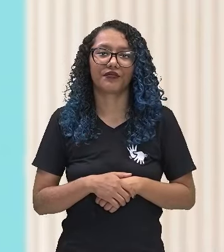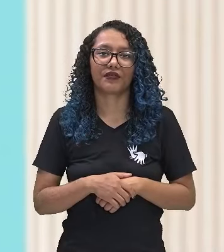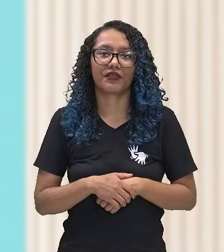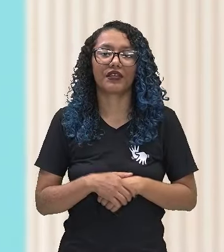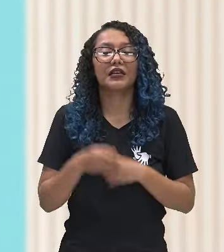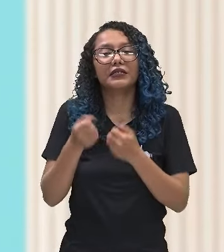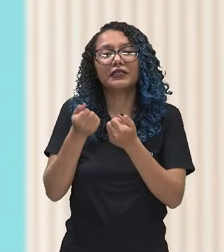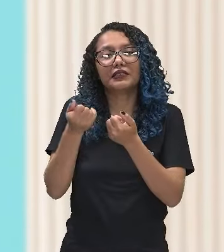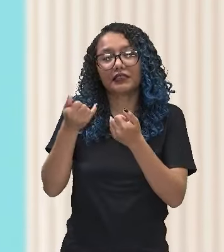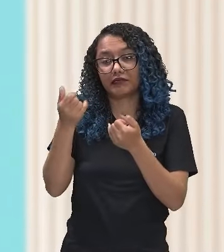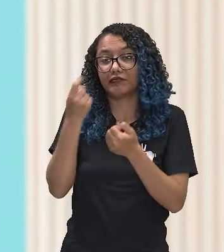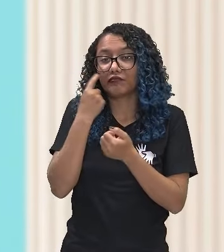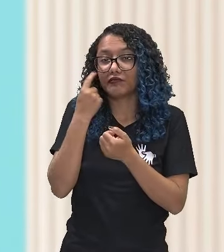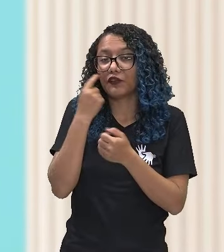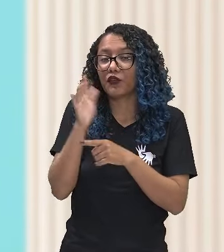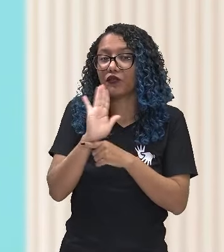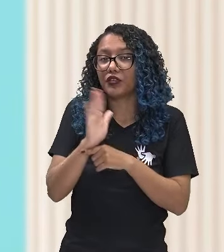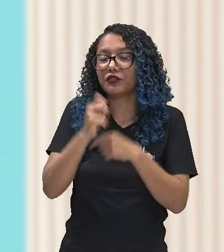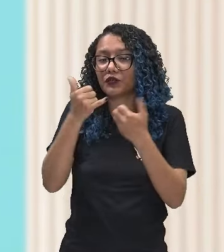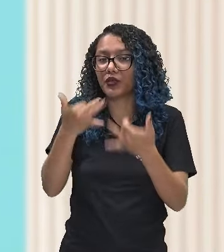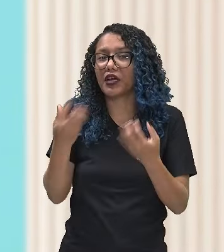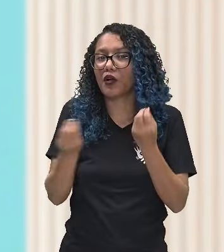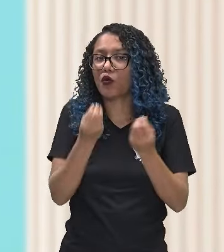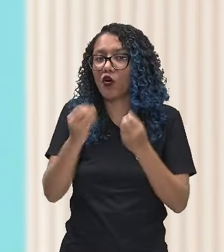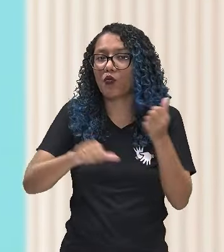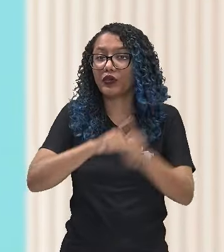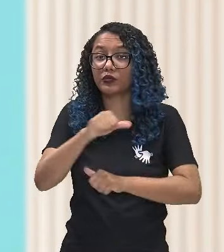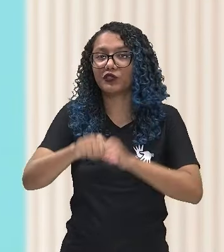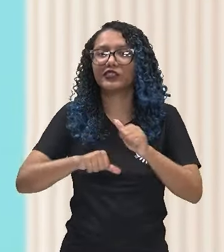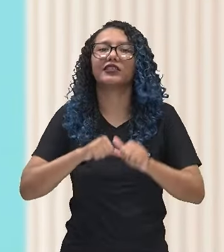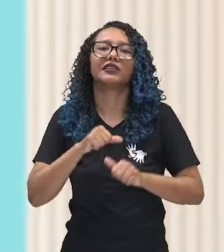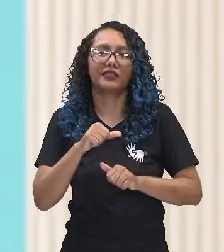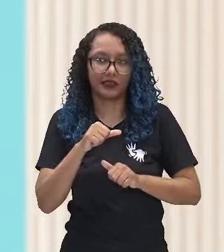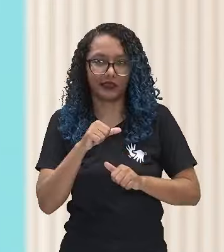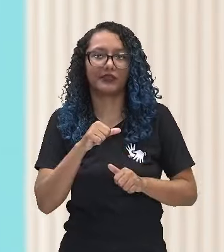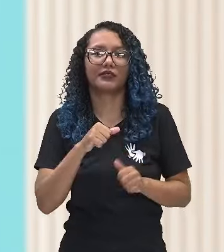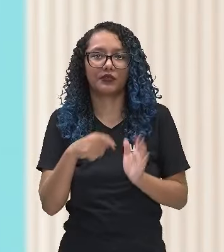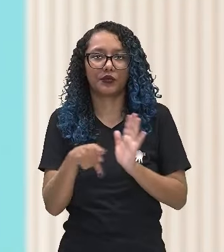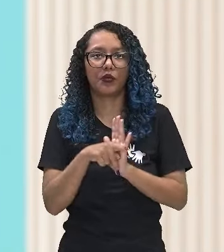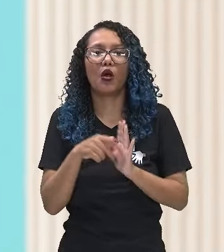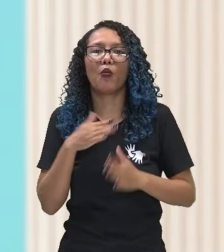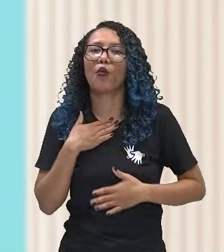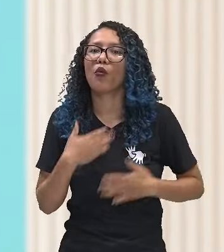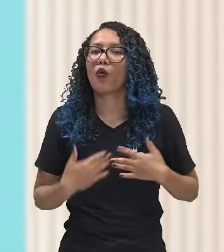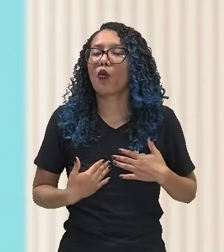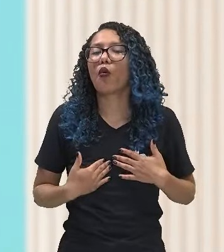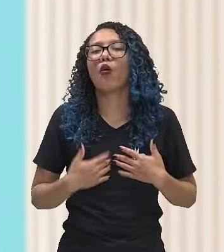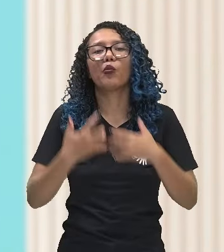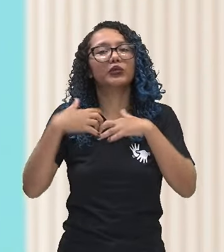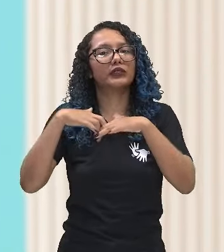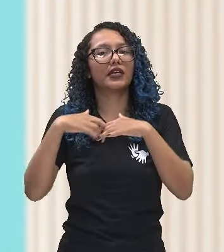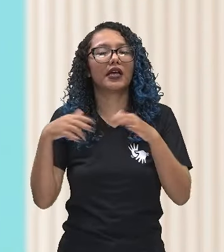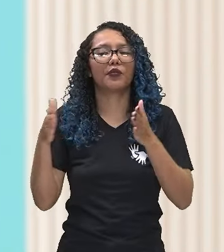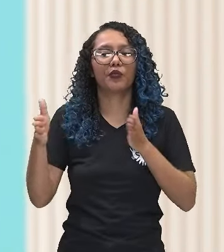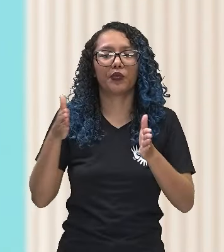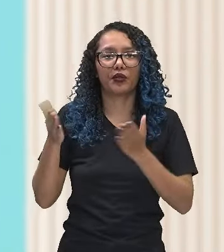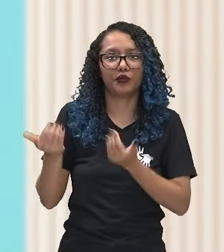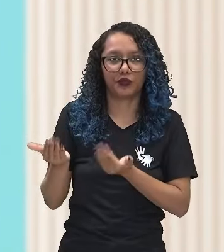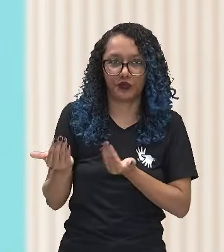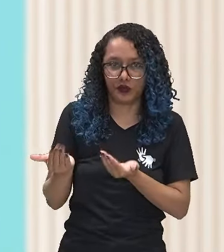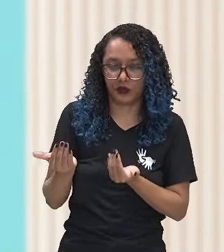como que acontecem essas mudanças críticas por que passam o adolescente e o jovem durante essa fase da vida.